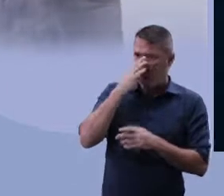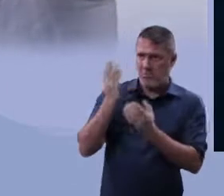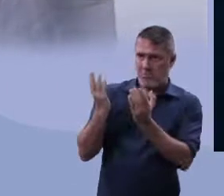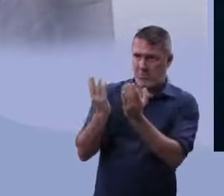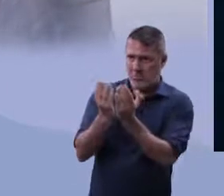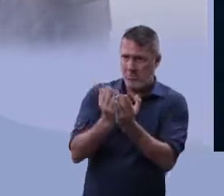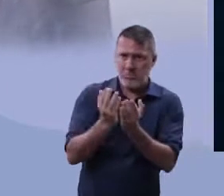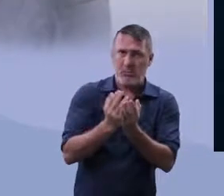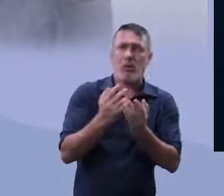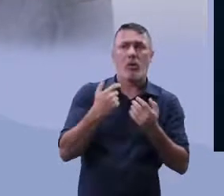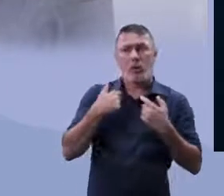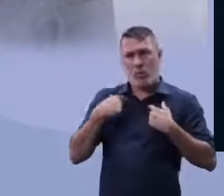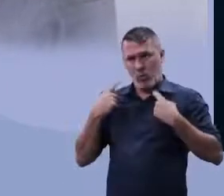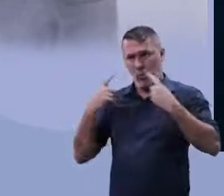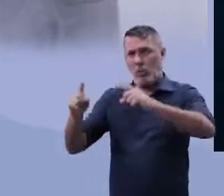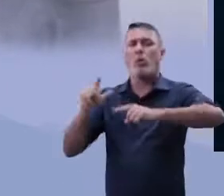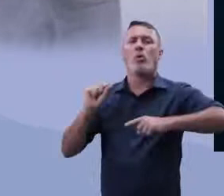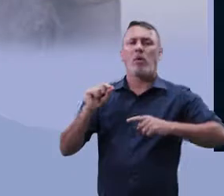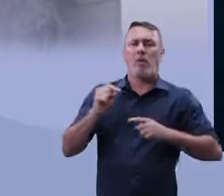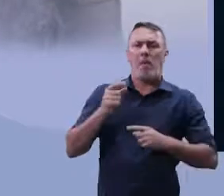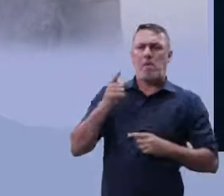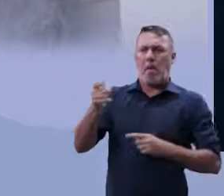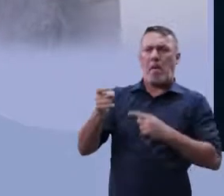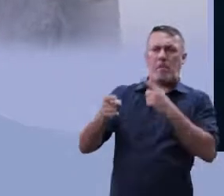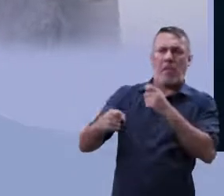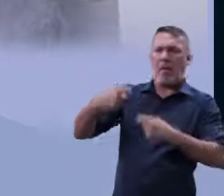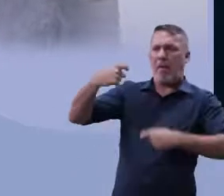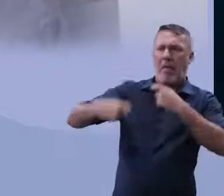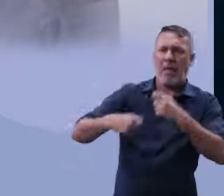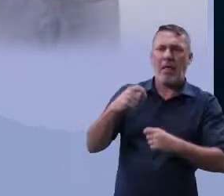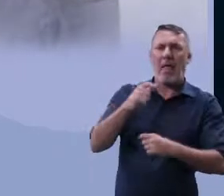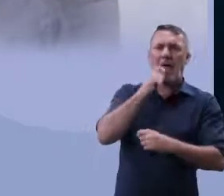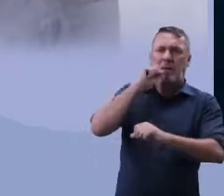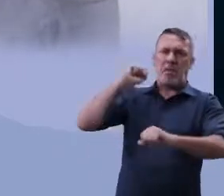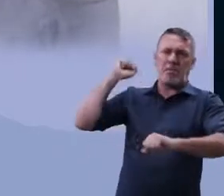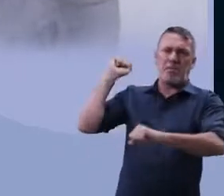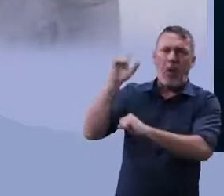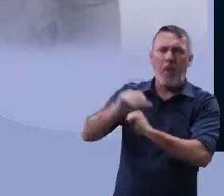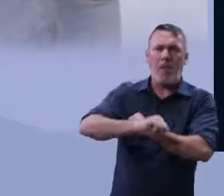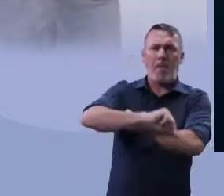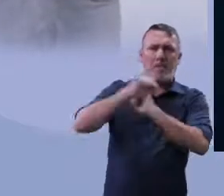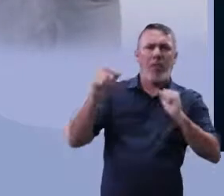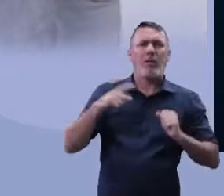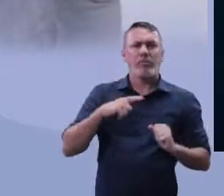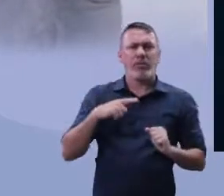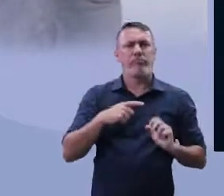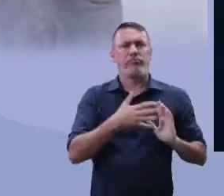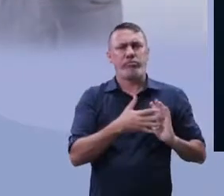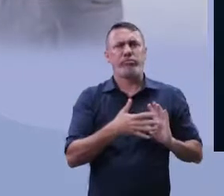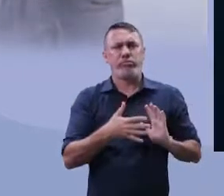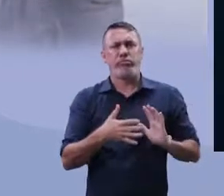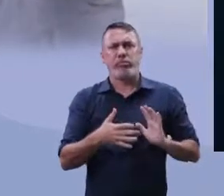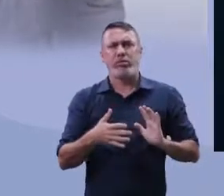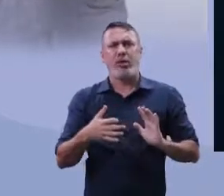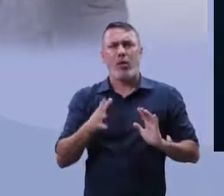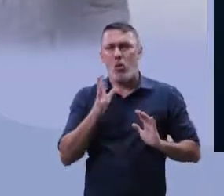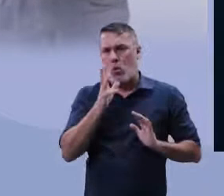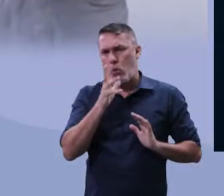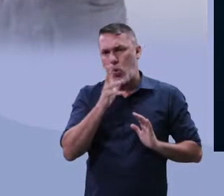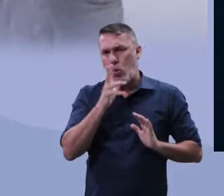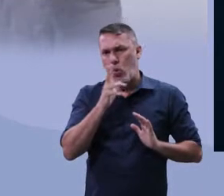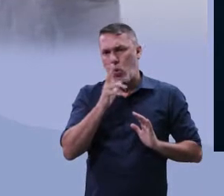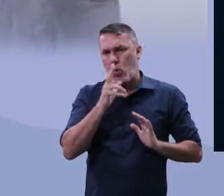processo de dominação, e aí os atos terroristas se perpetuaram, e essa perpetuação